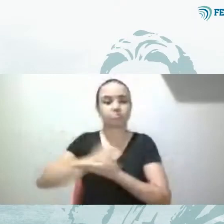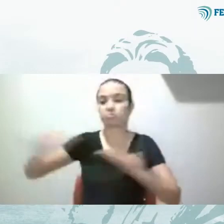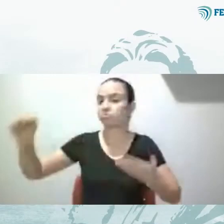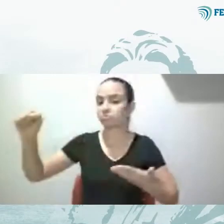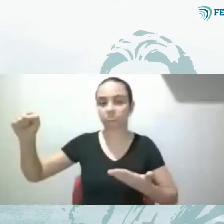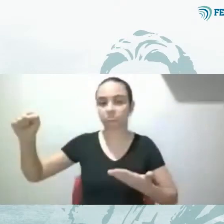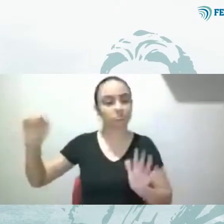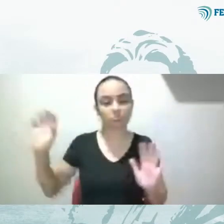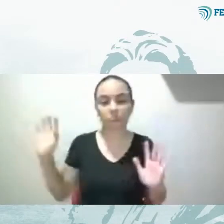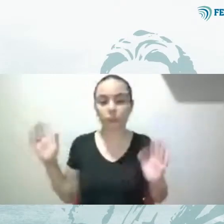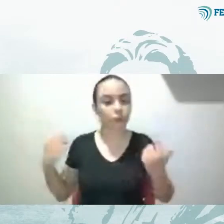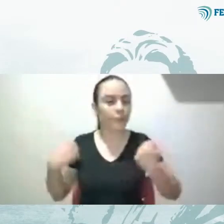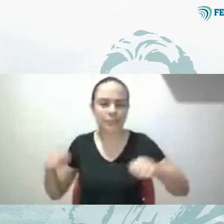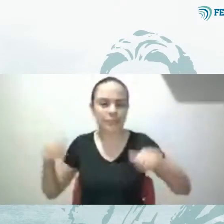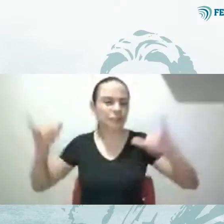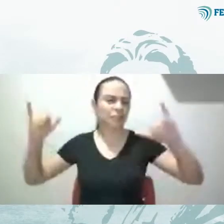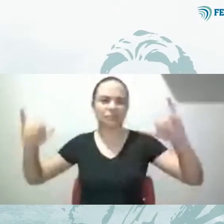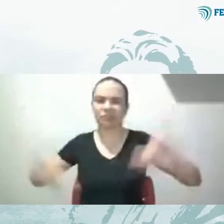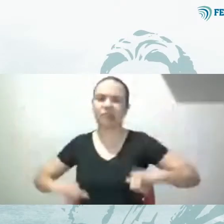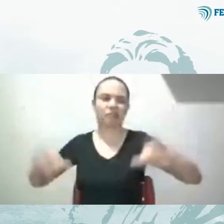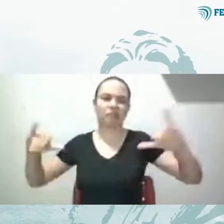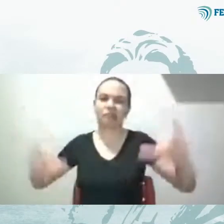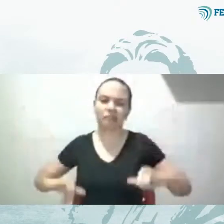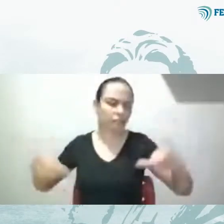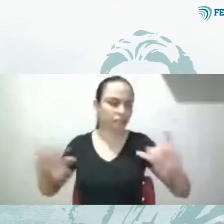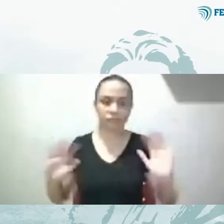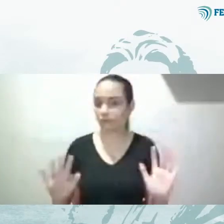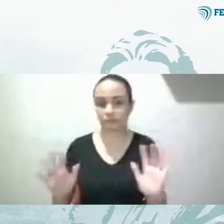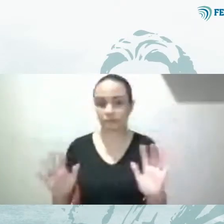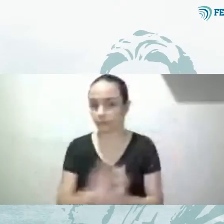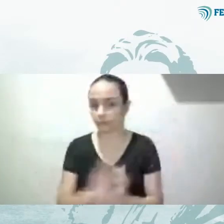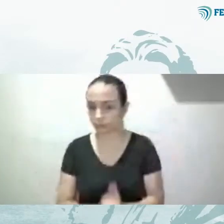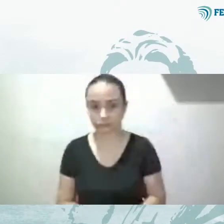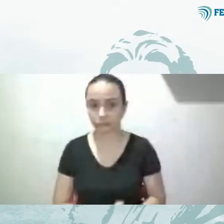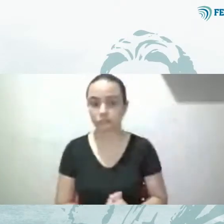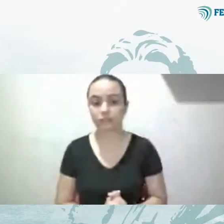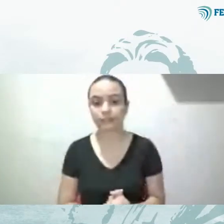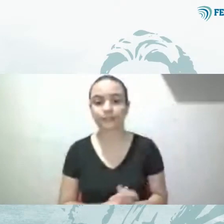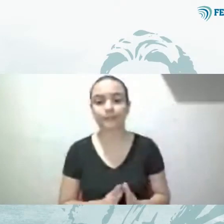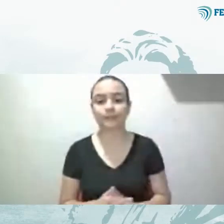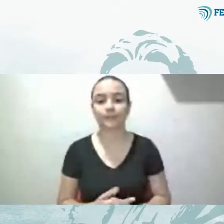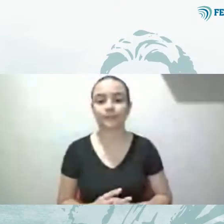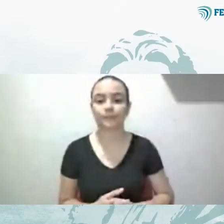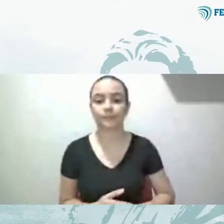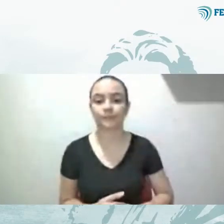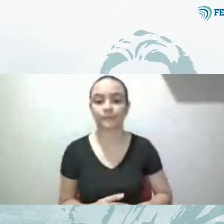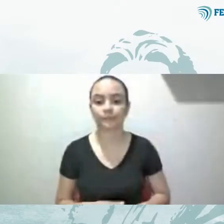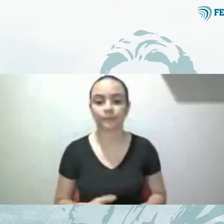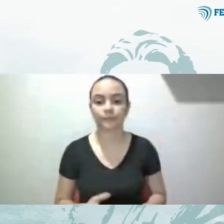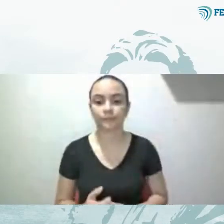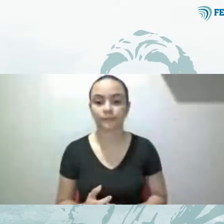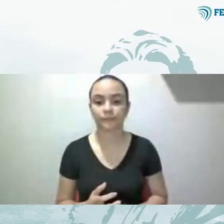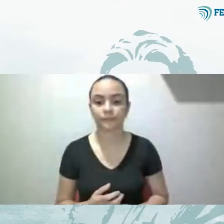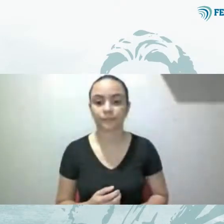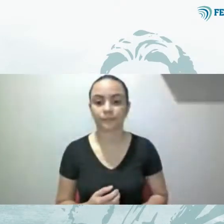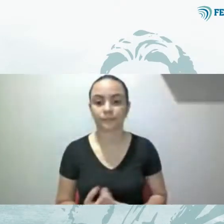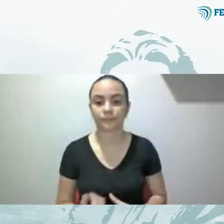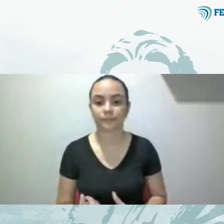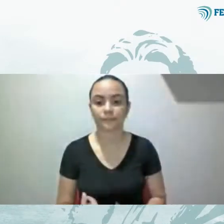reparação. Se eu expio e já consigo me recuperar numa mesma existência, não há necessidade de